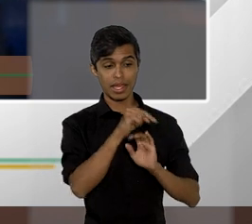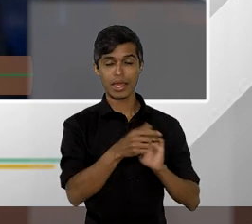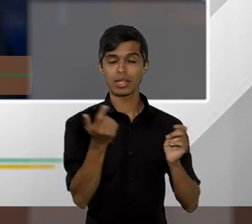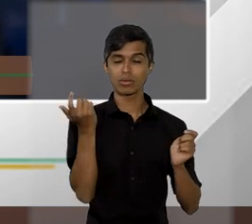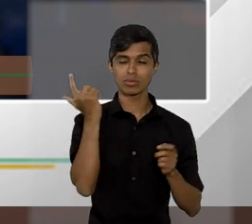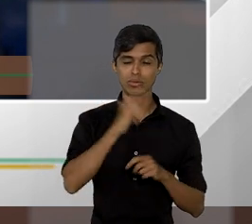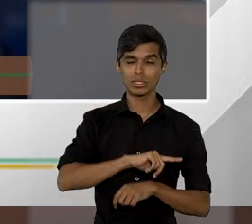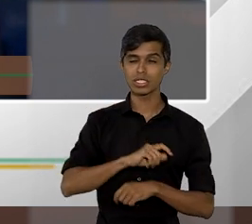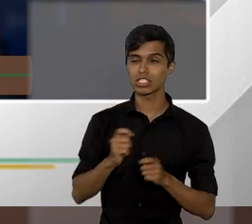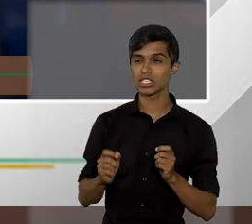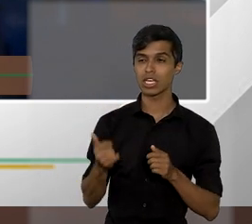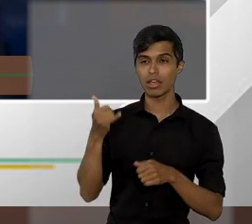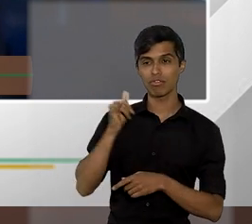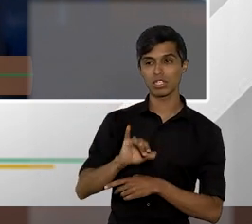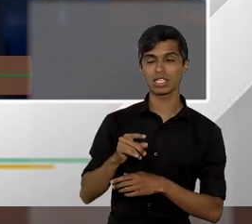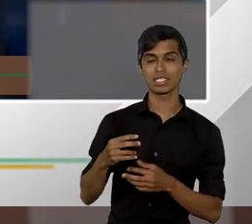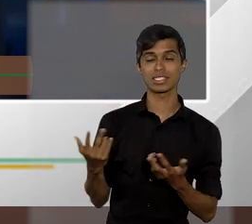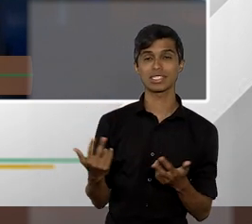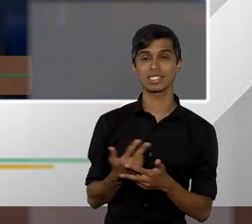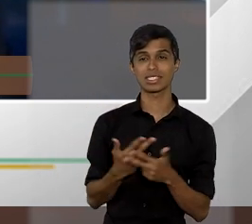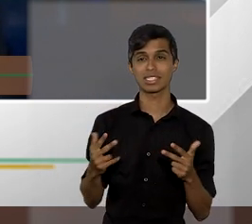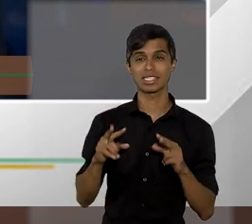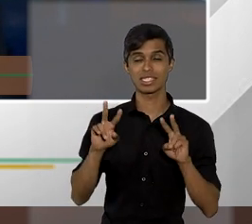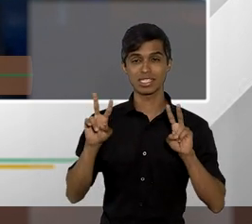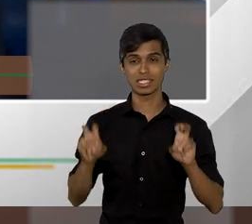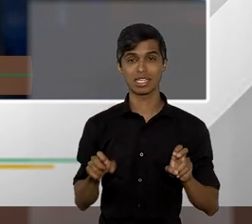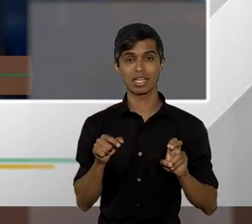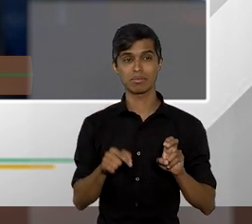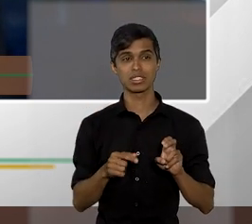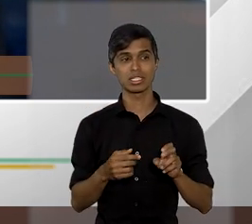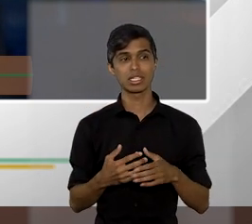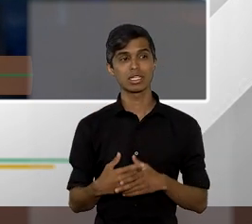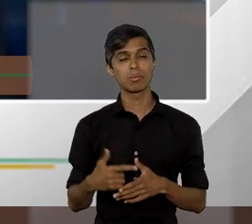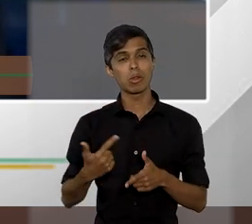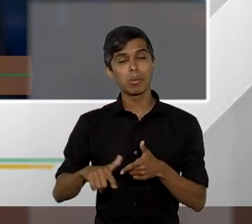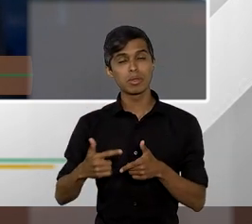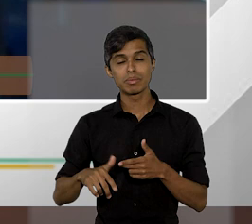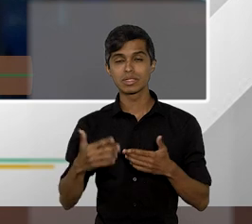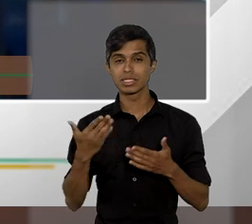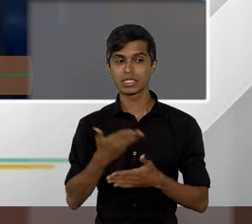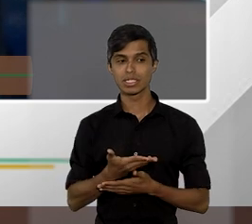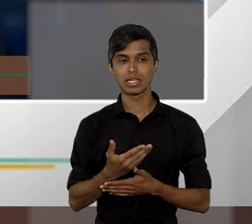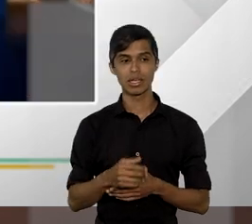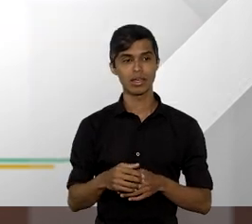vamos chamar assim essas eventuais lacunas que a própria emenda tenha deixado no ar